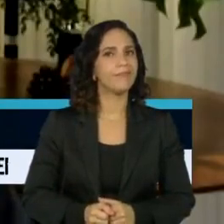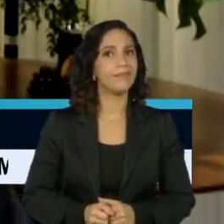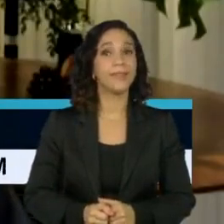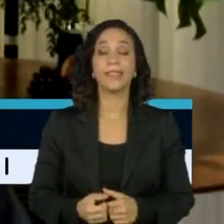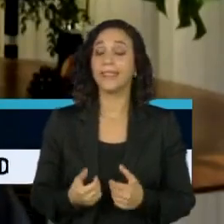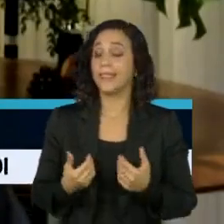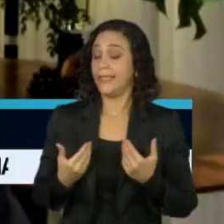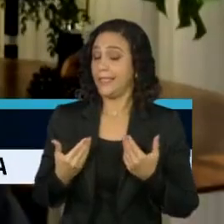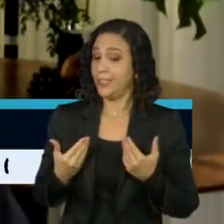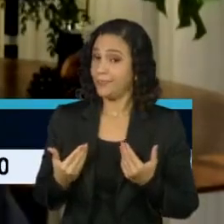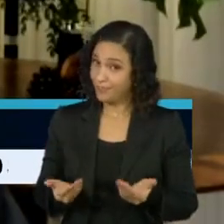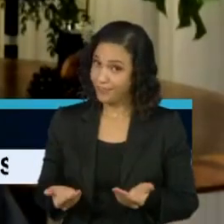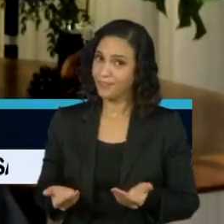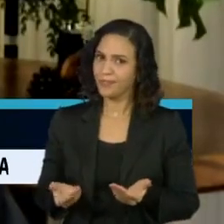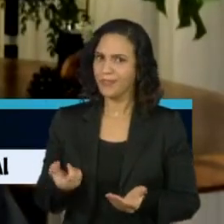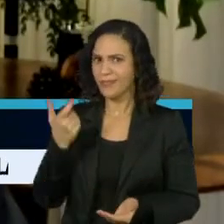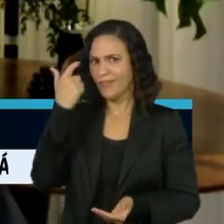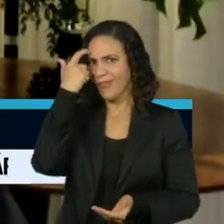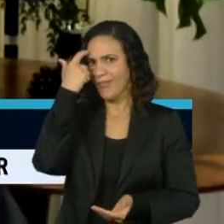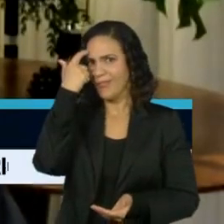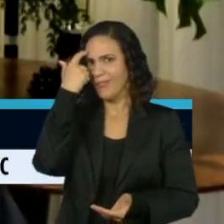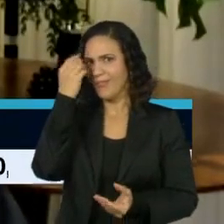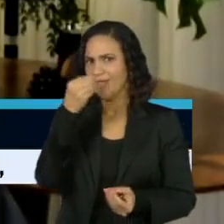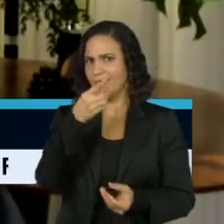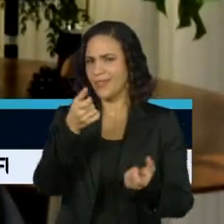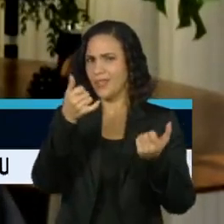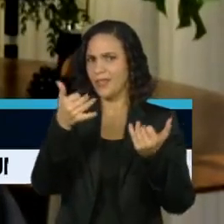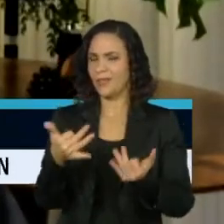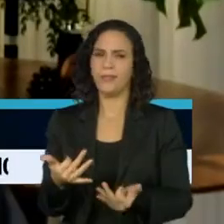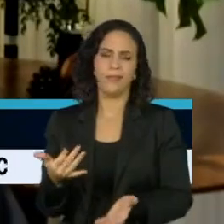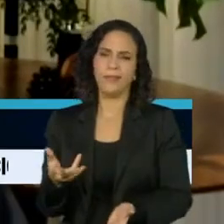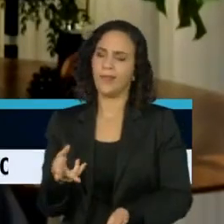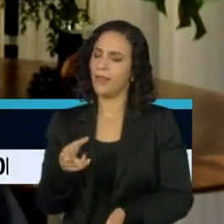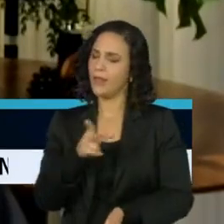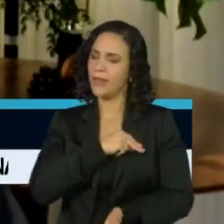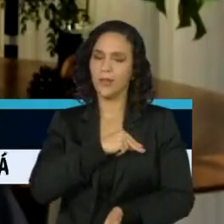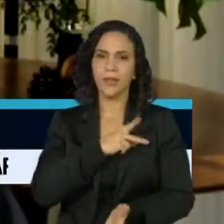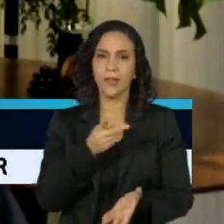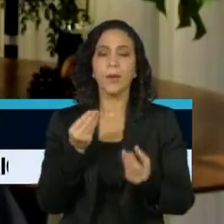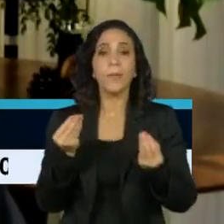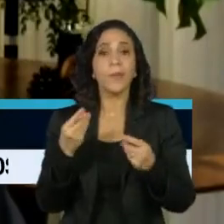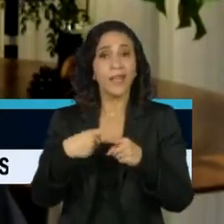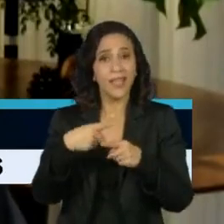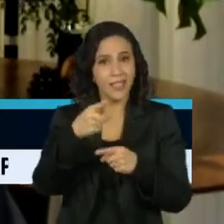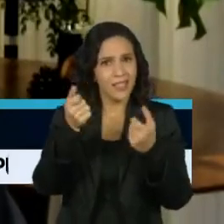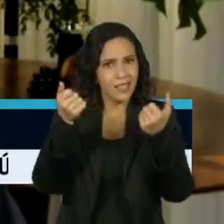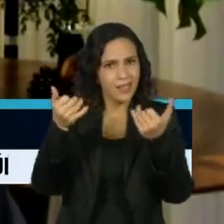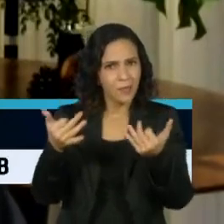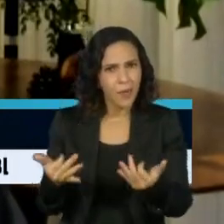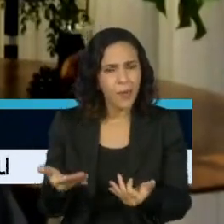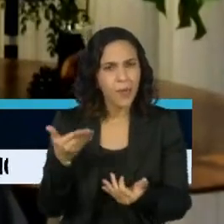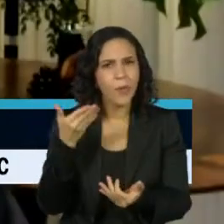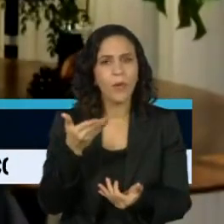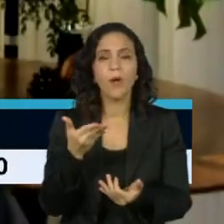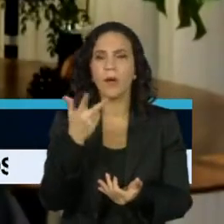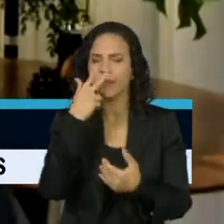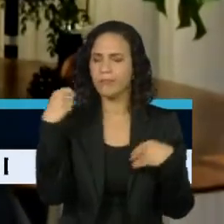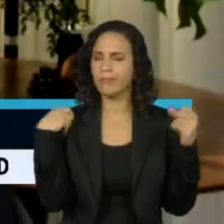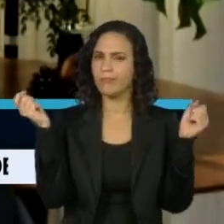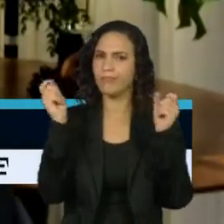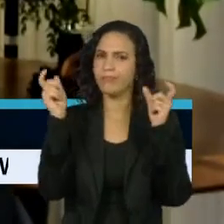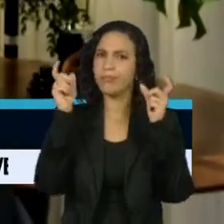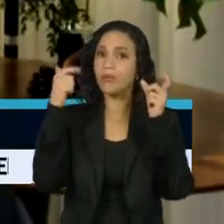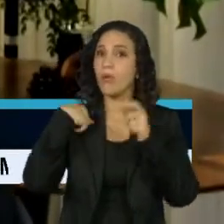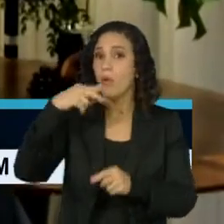É, Karen, não tem como não pensar nisso que você acaba de dizer. Afinal, essa situação, desde que ela veio à tona, me lembra